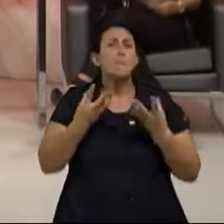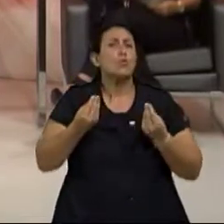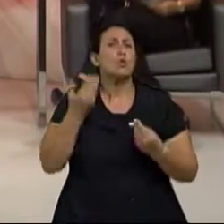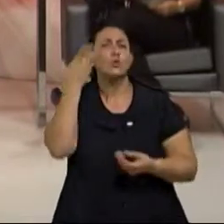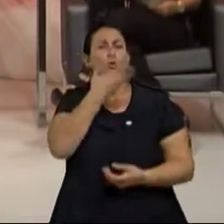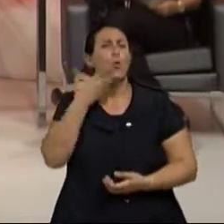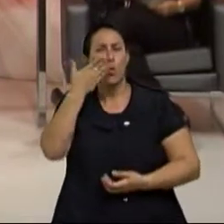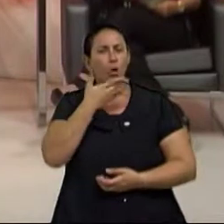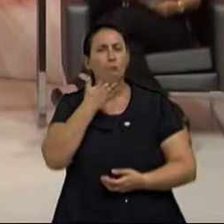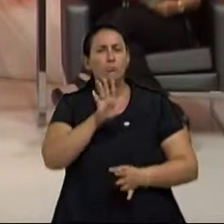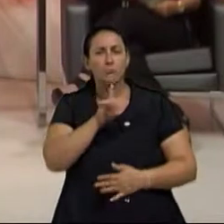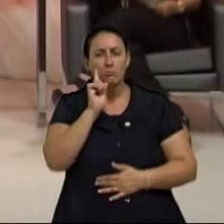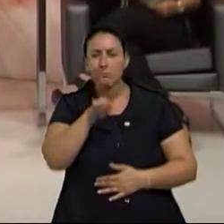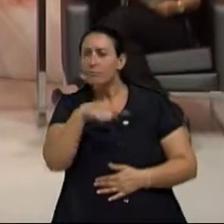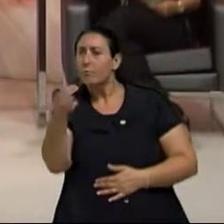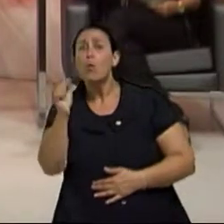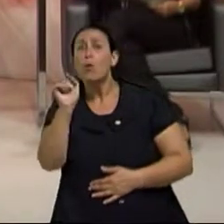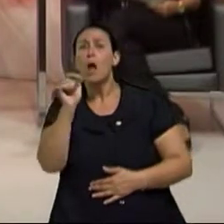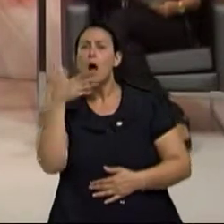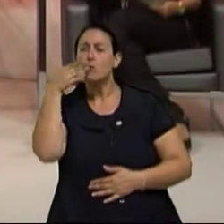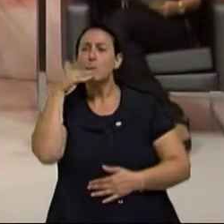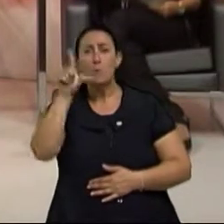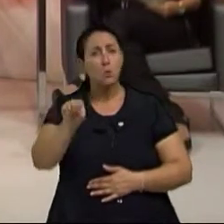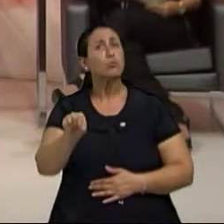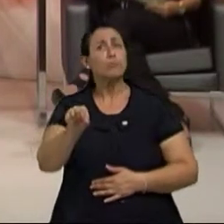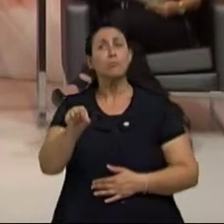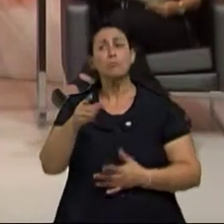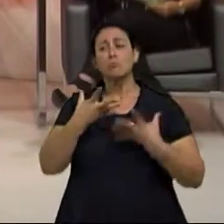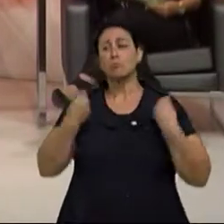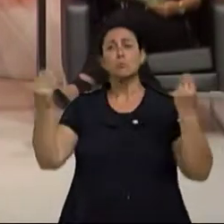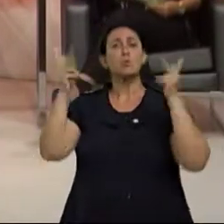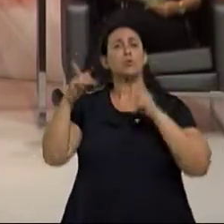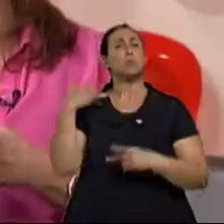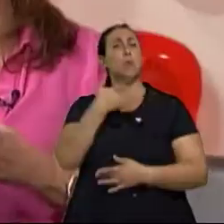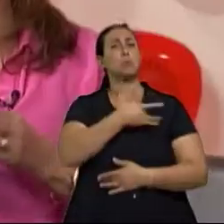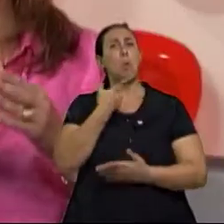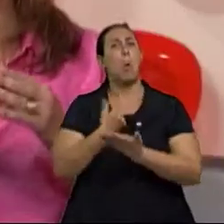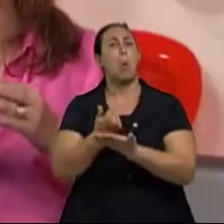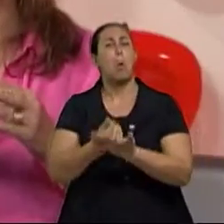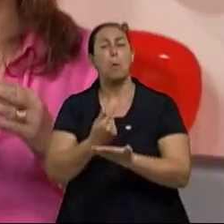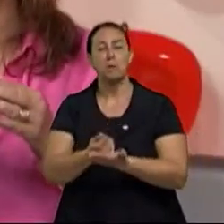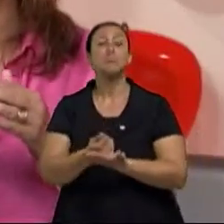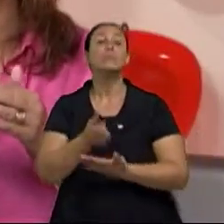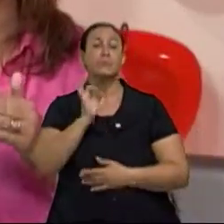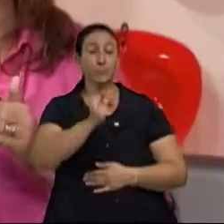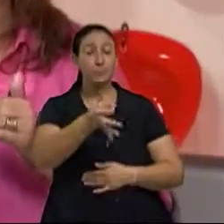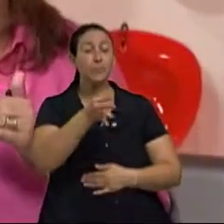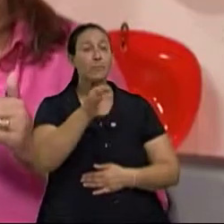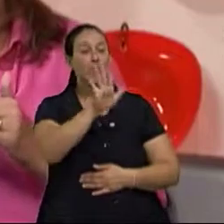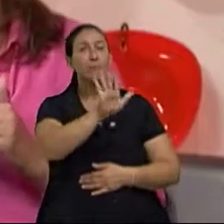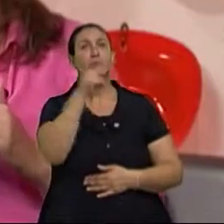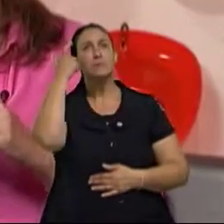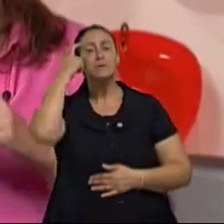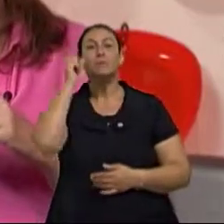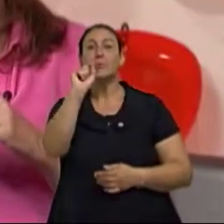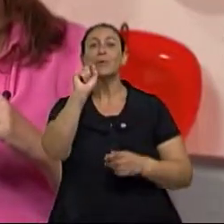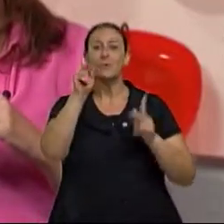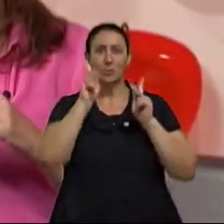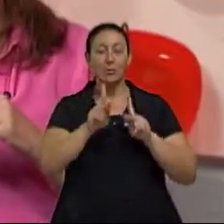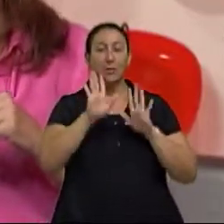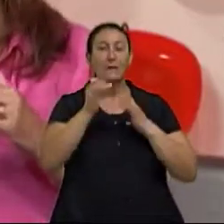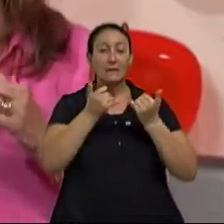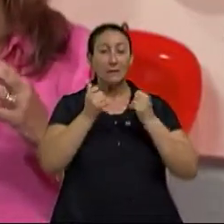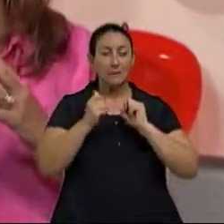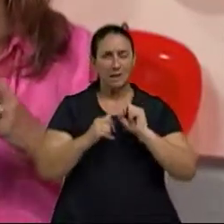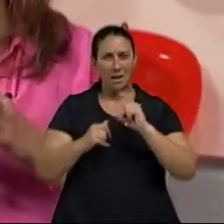a gente vê que a que tem menos açúcar está sendo mais beneficiada com O que que acontece? Um produto, quanto maior o teor de